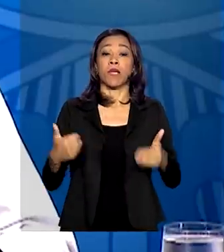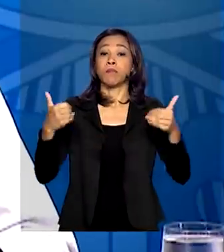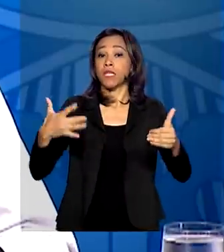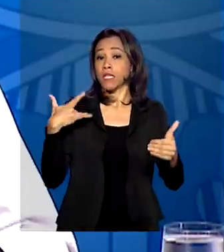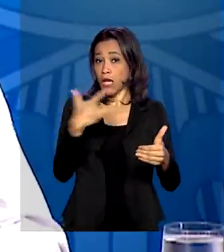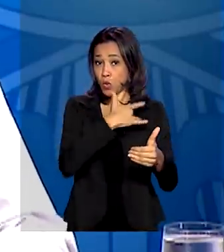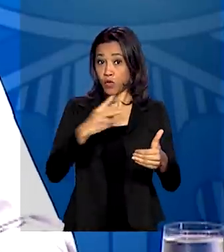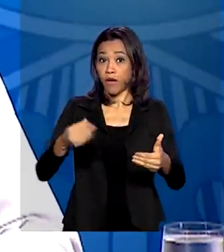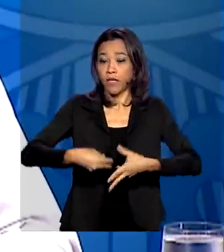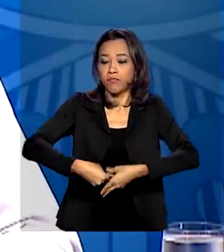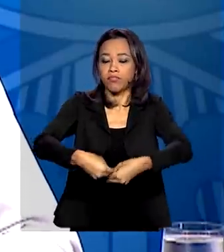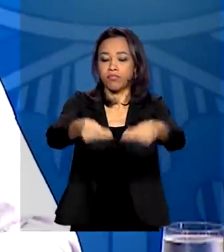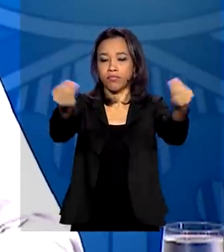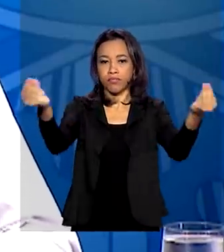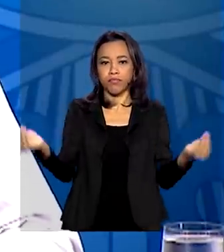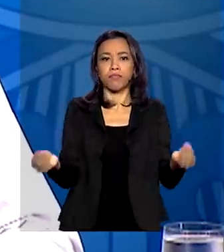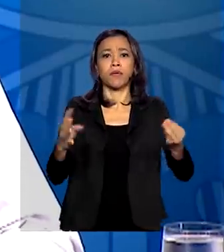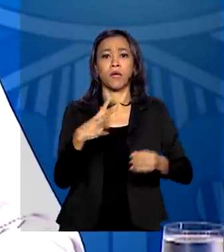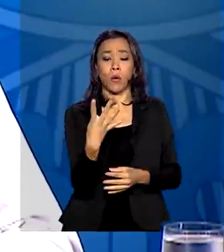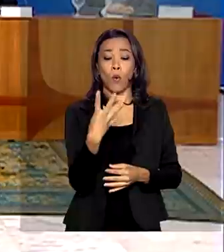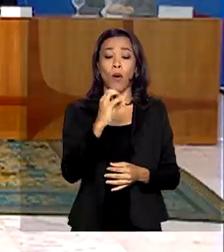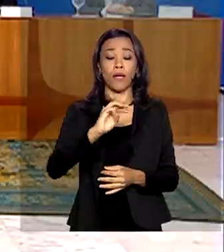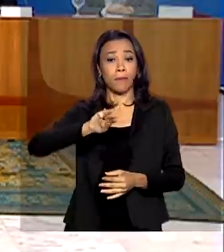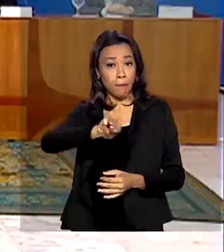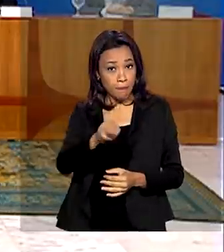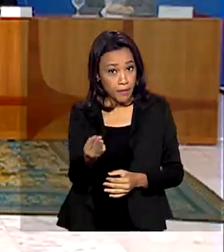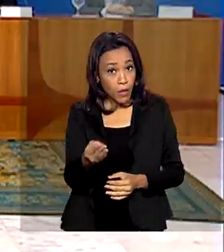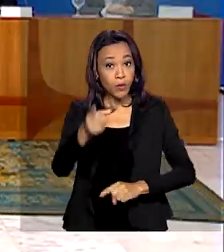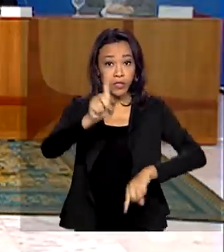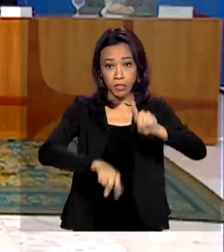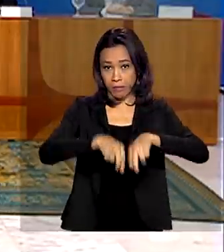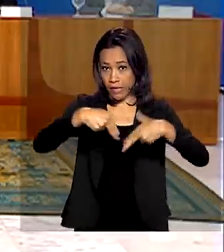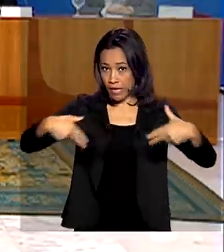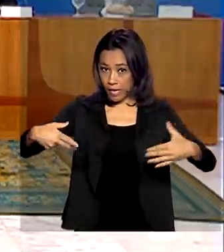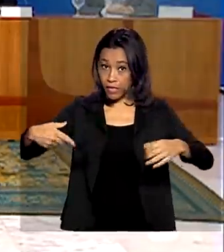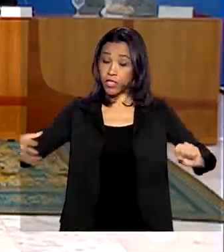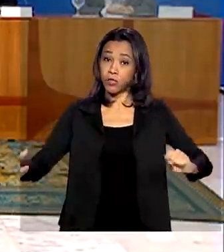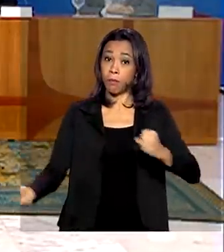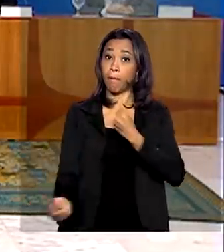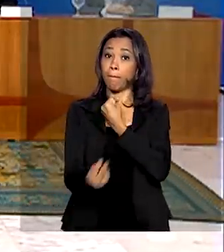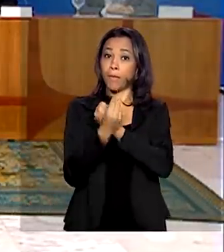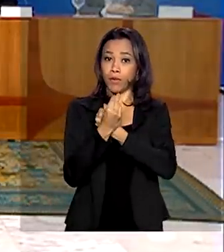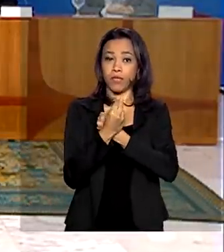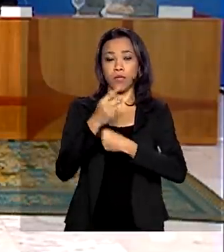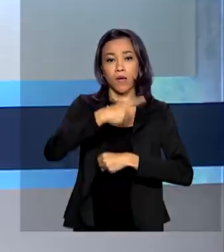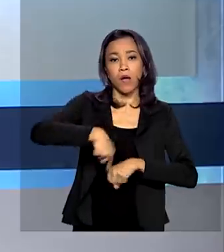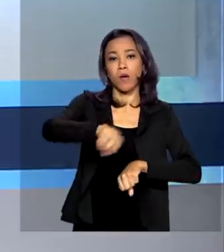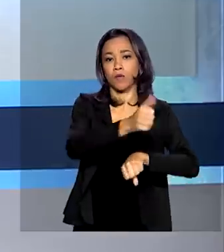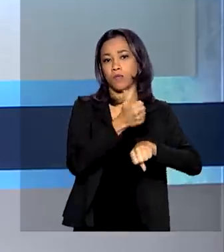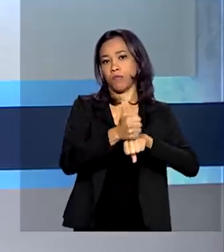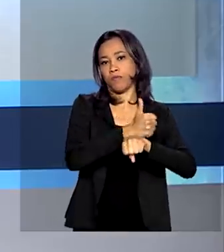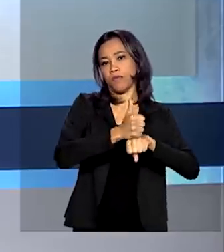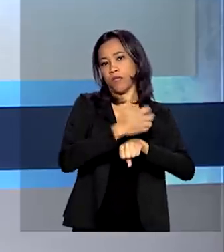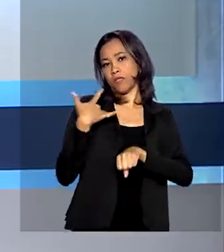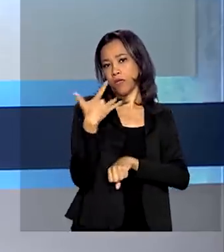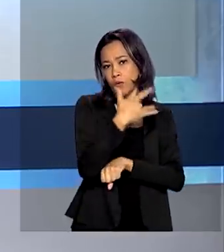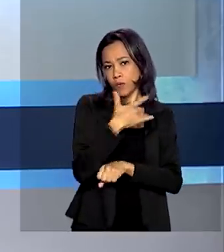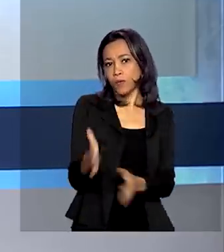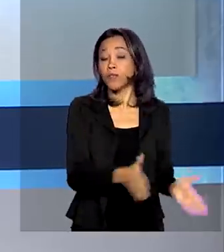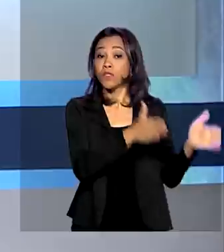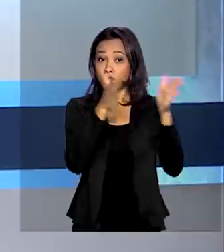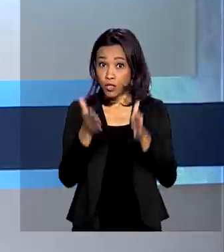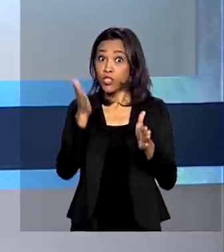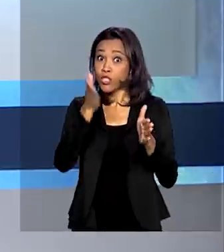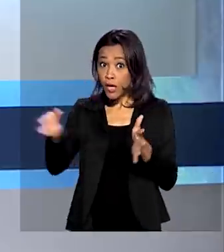distribuir 40 milhões de equipamentos de proteção individual aos profissionais de saúde. E já estão no Brasil